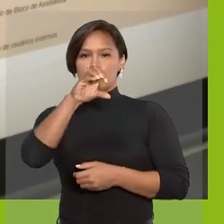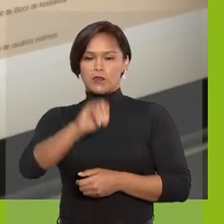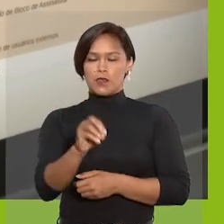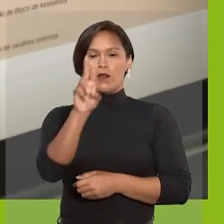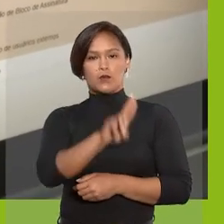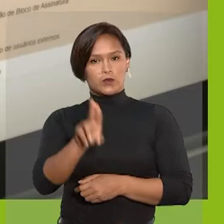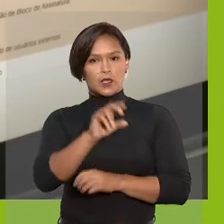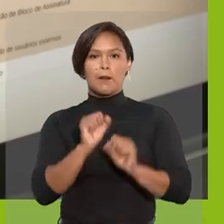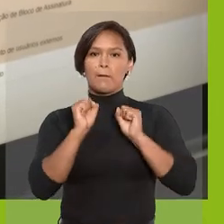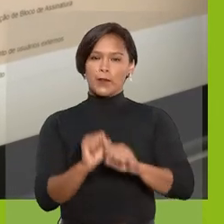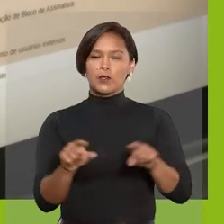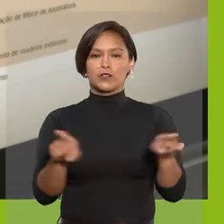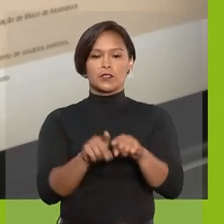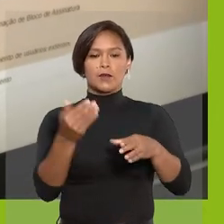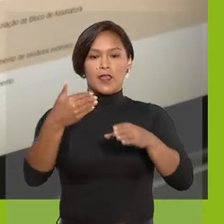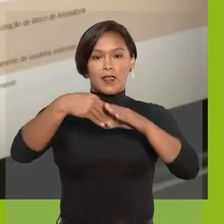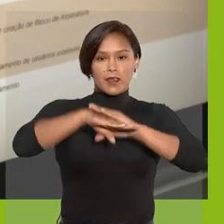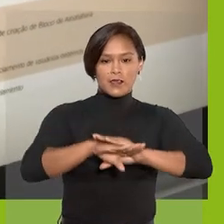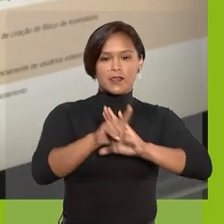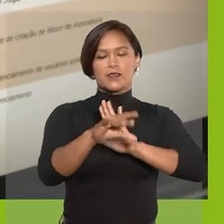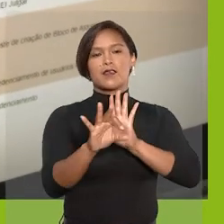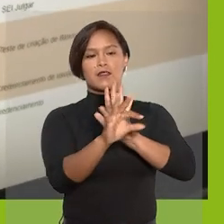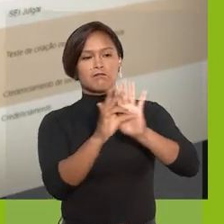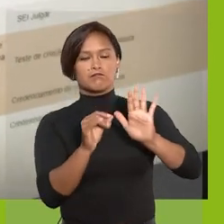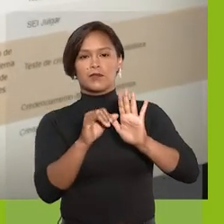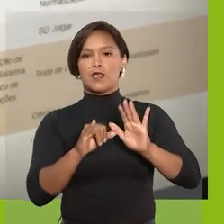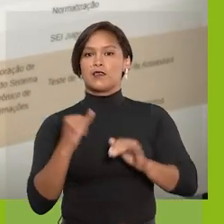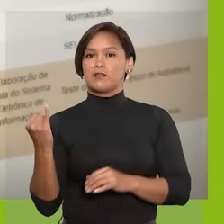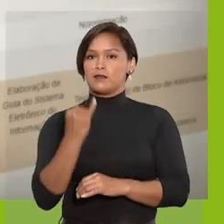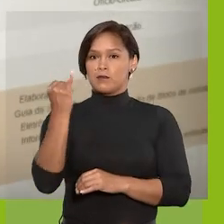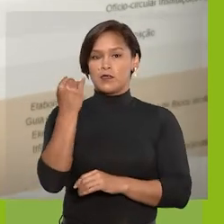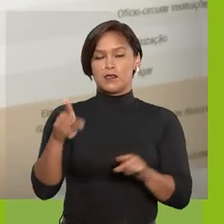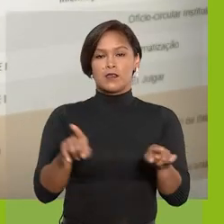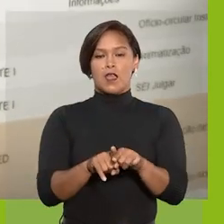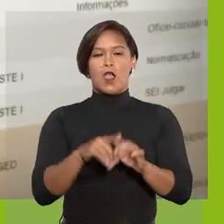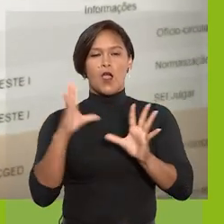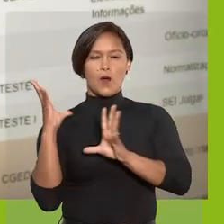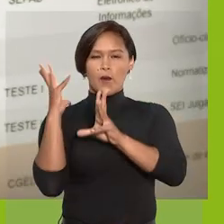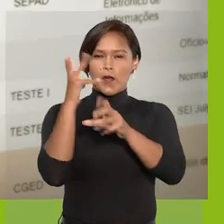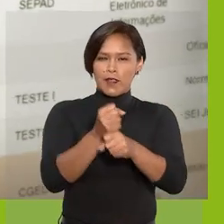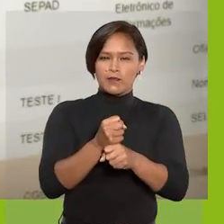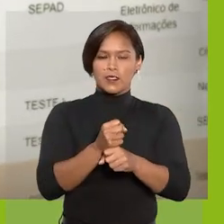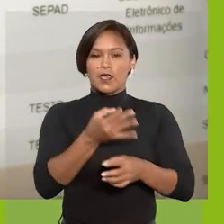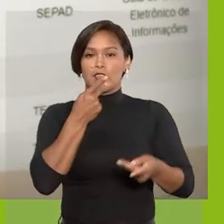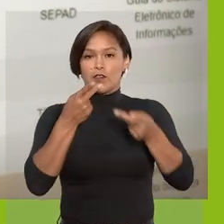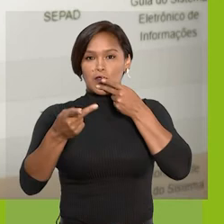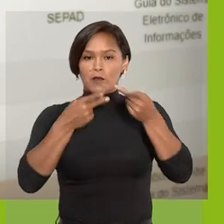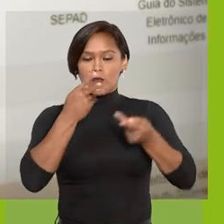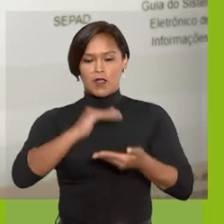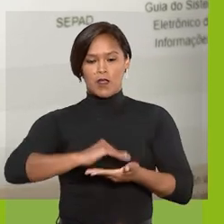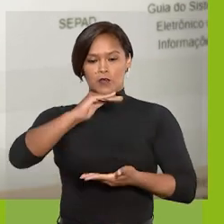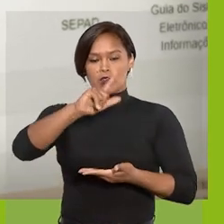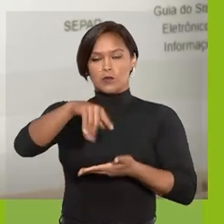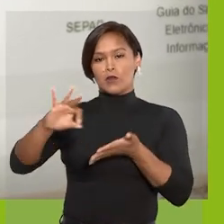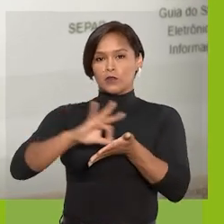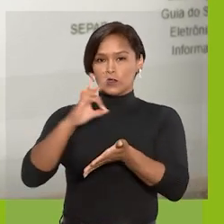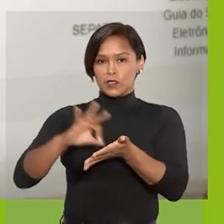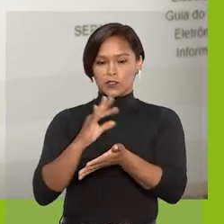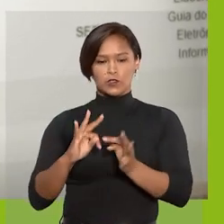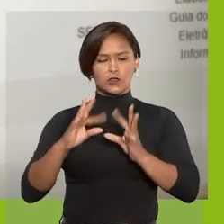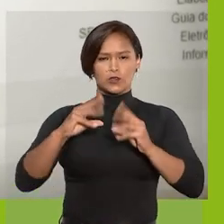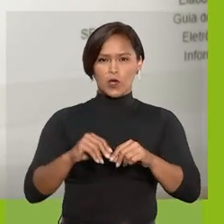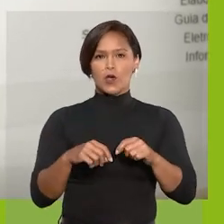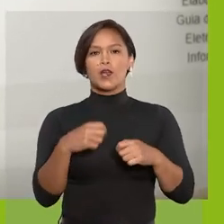usuário também pode inserir as sinalizações Prioritário, Revisado e Comentado nos blocos de assinatura.